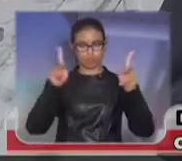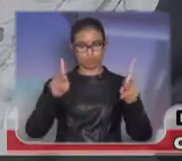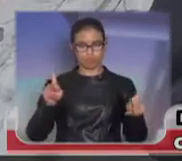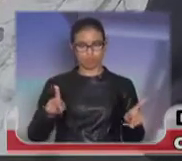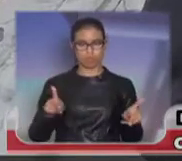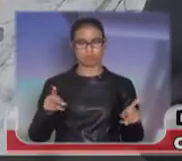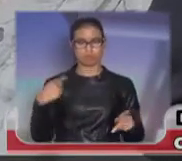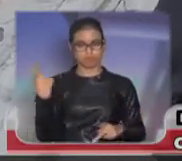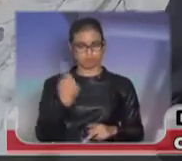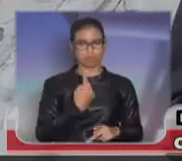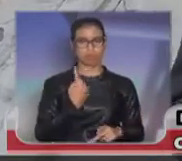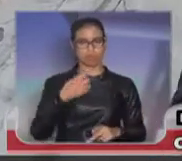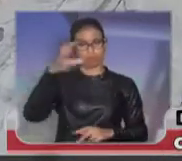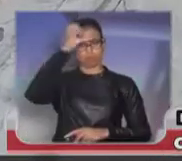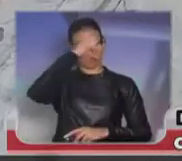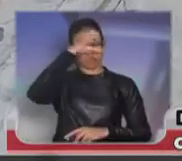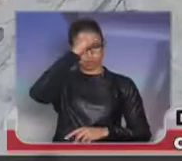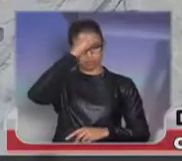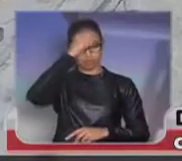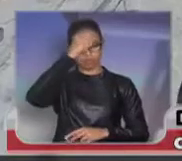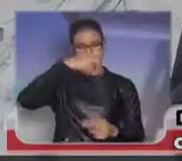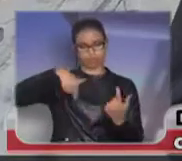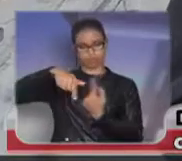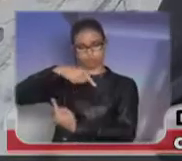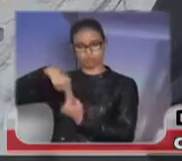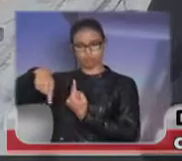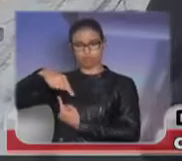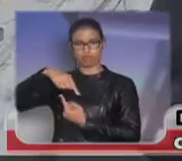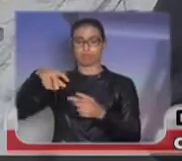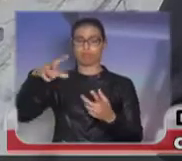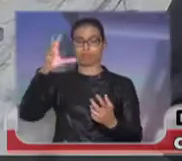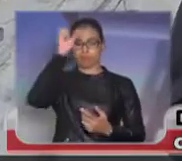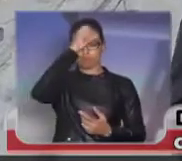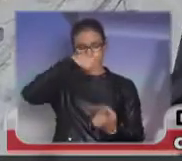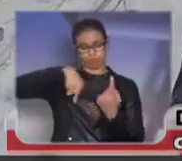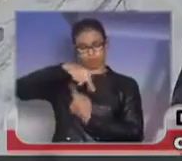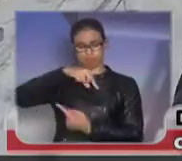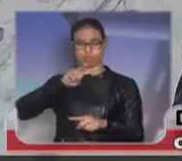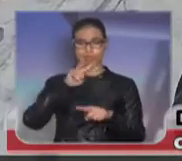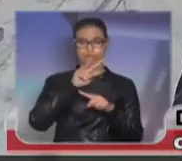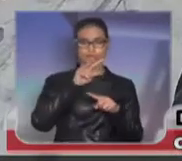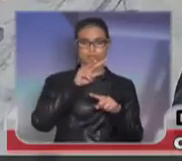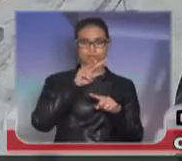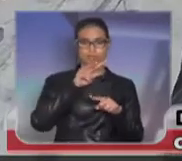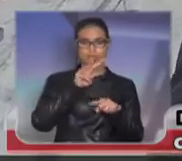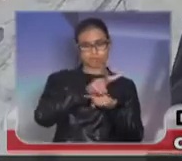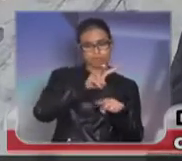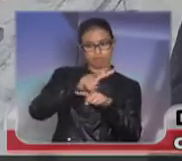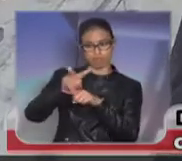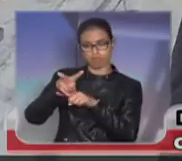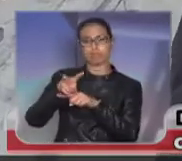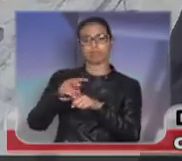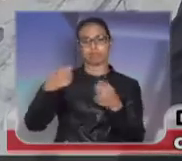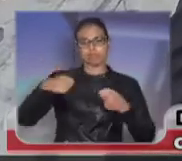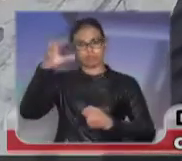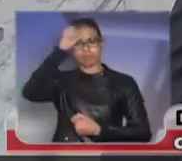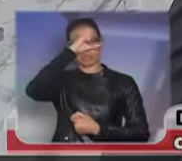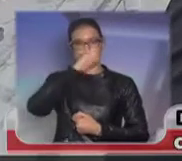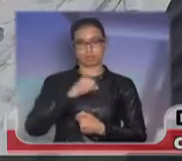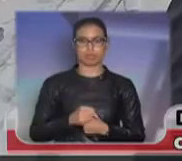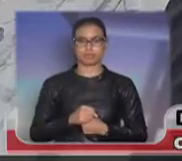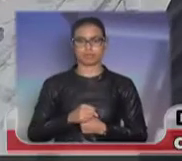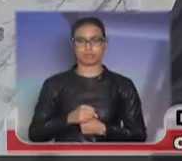ainda aprender a cultura de segurança, mas é um povo que se destaca dos demais povos. Então, eu quero aqui